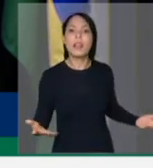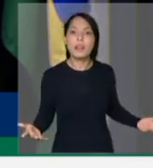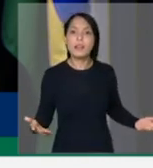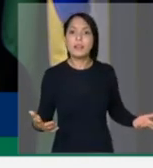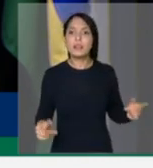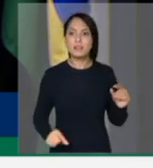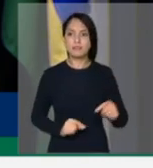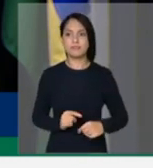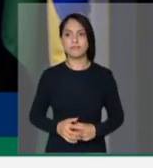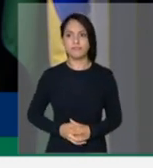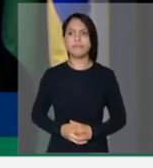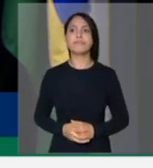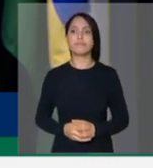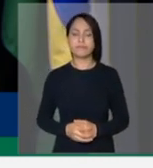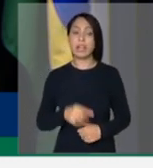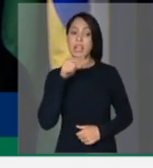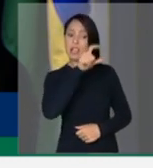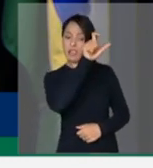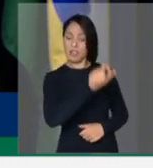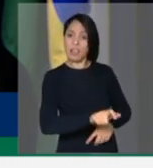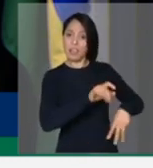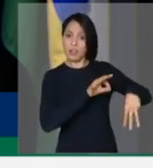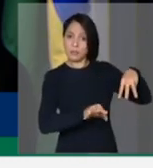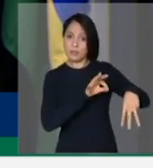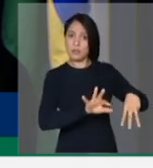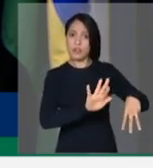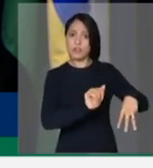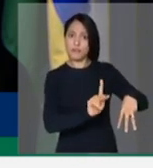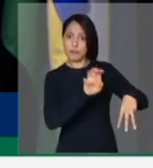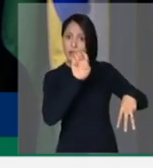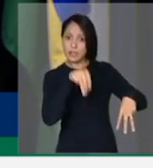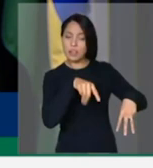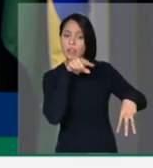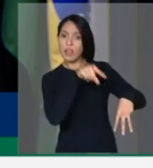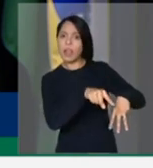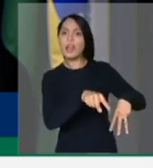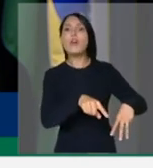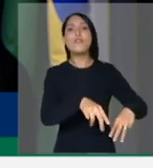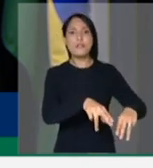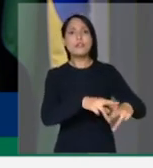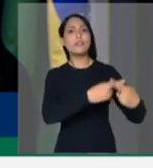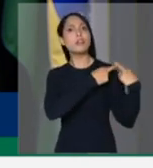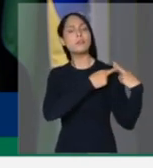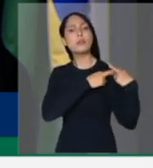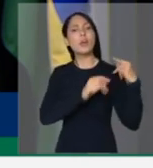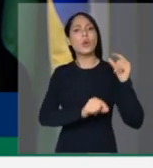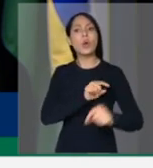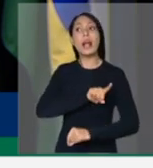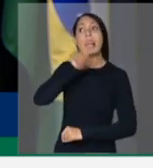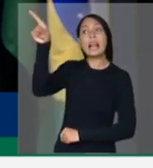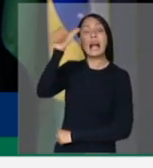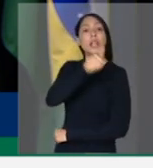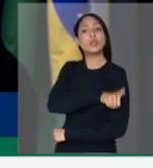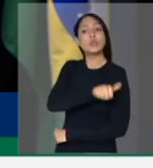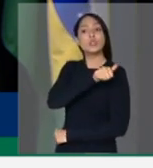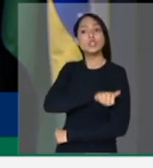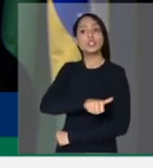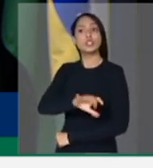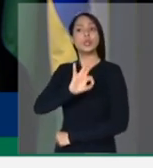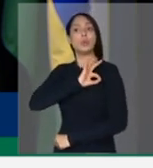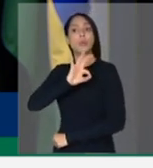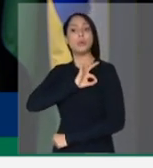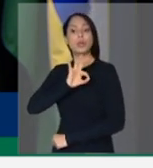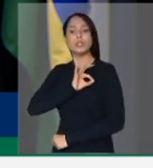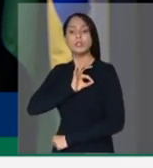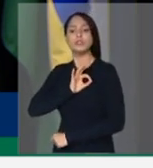exemplo, por impedir que no Rio de Janeiro as polícias pudessem operar, fazer